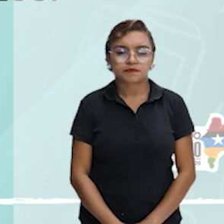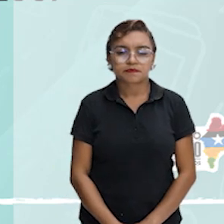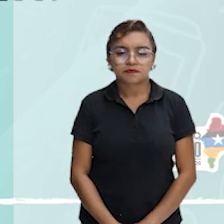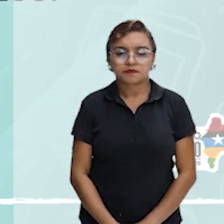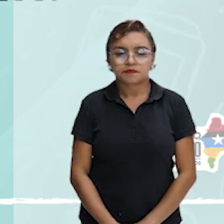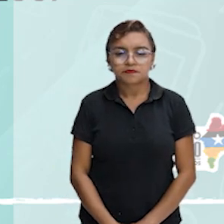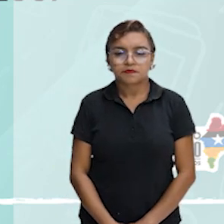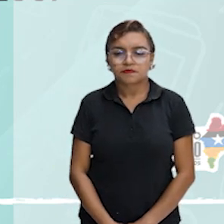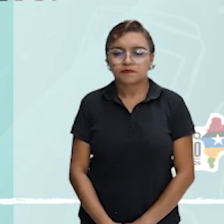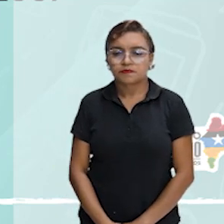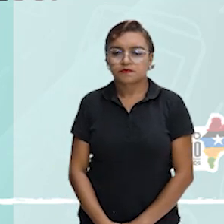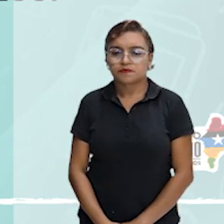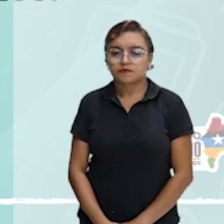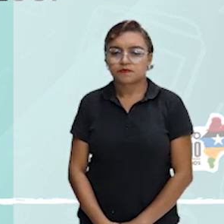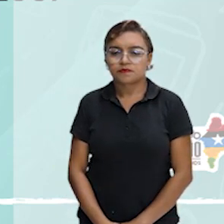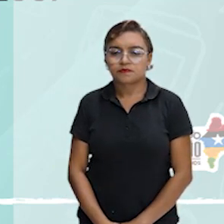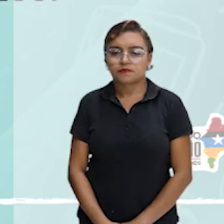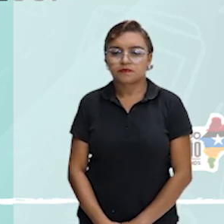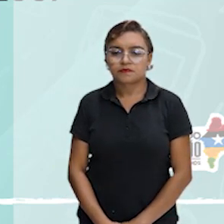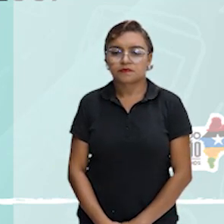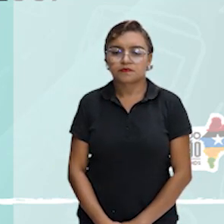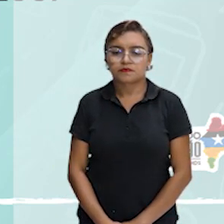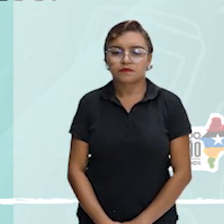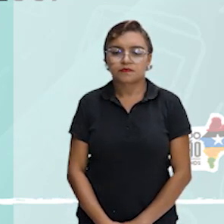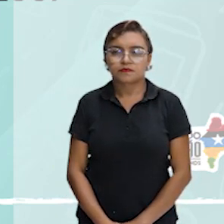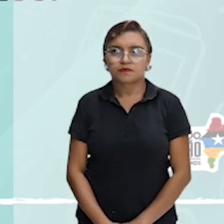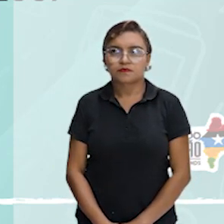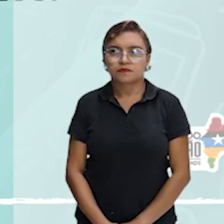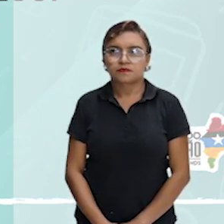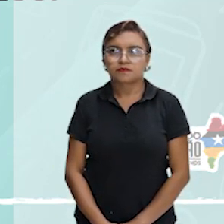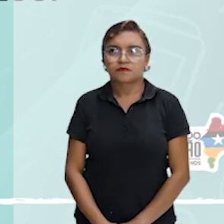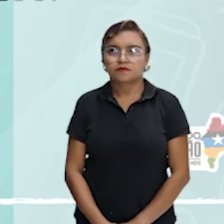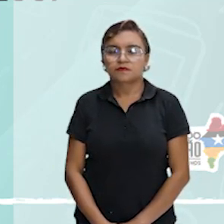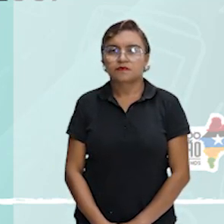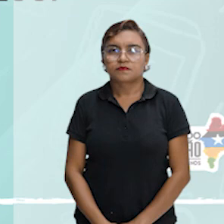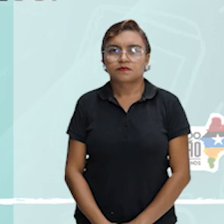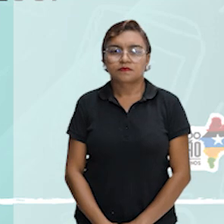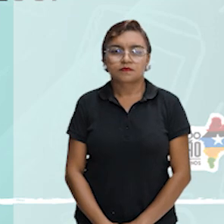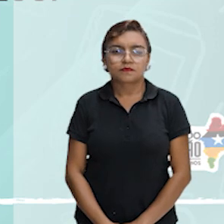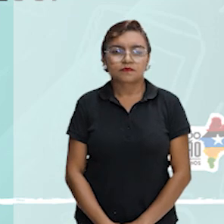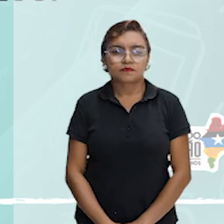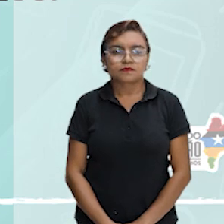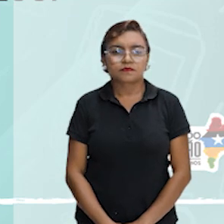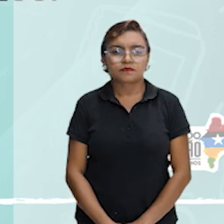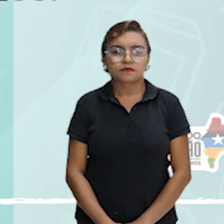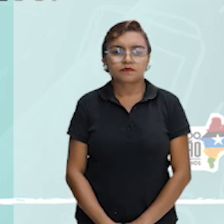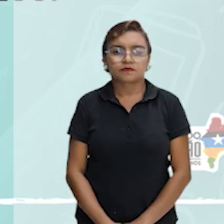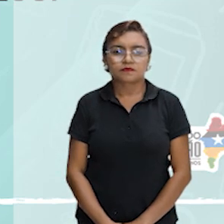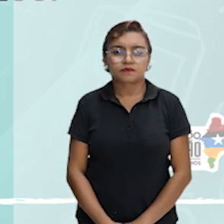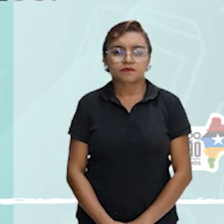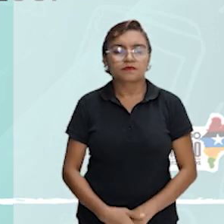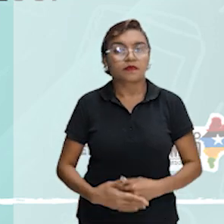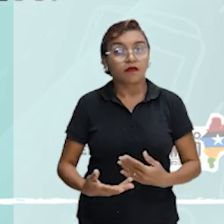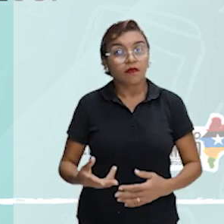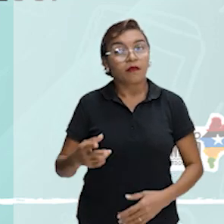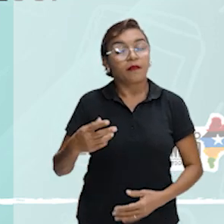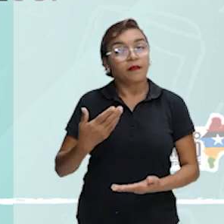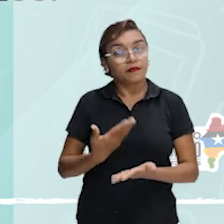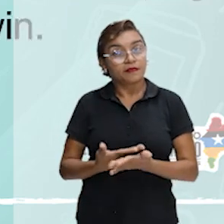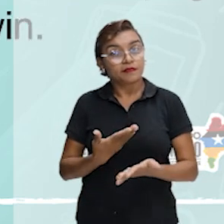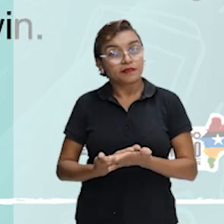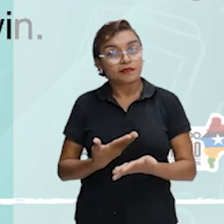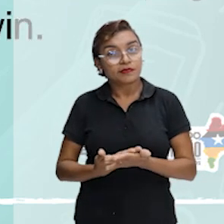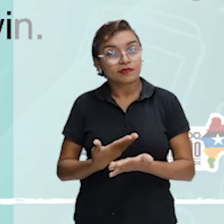território não visitado pela expedição em que participou Darwin. É uma aula de história isso aqui,